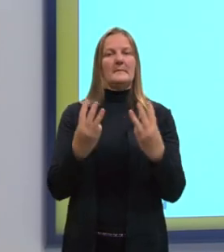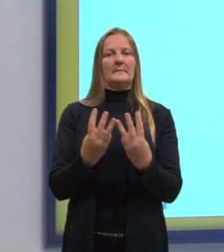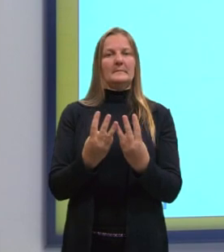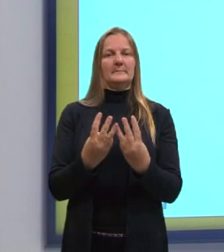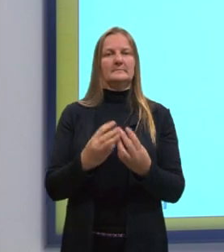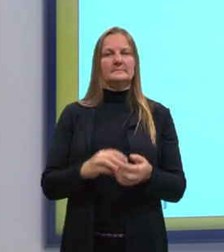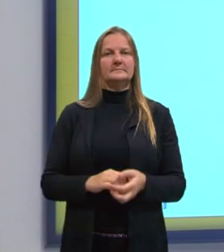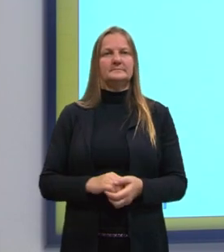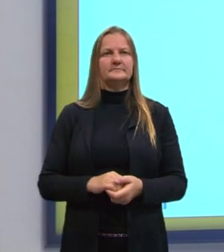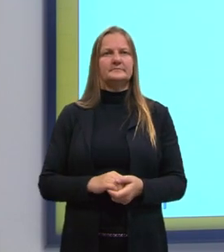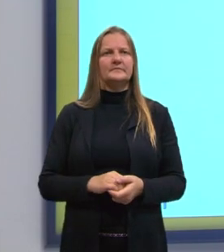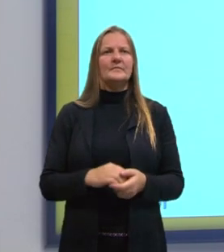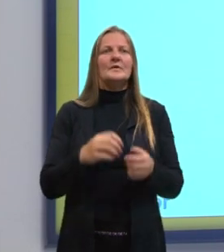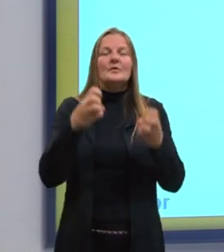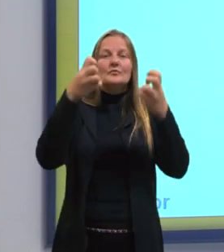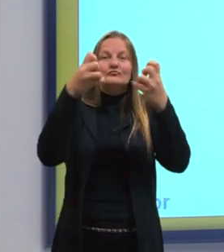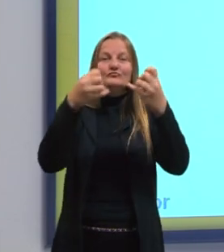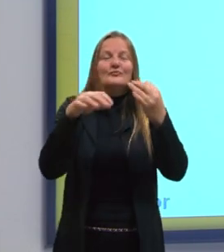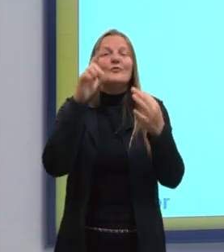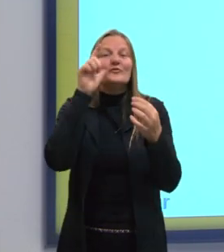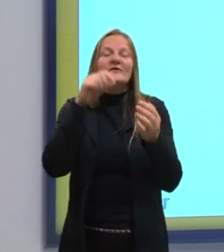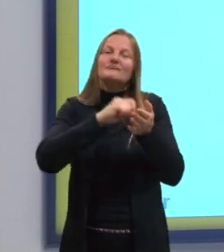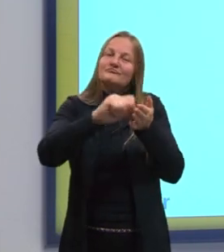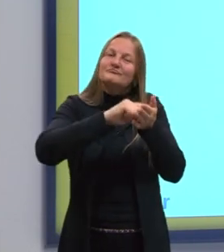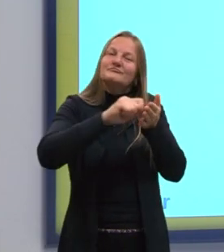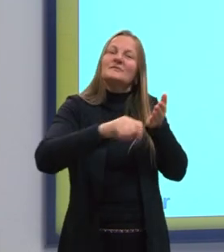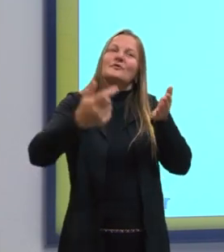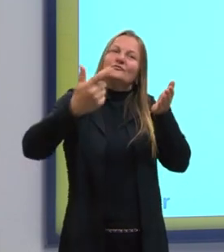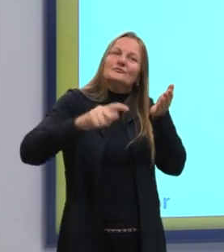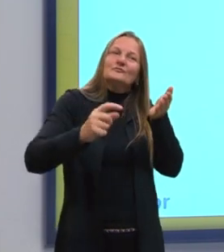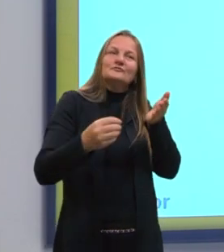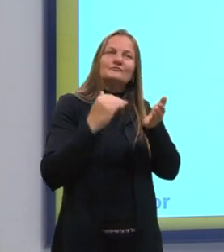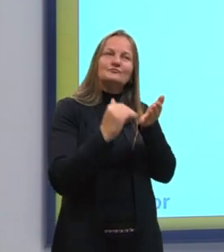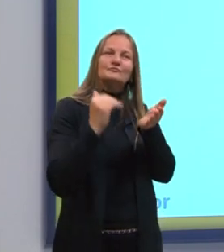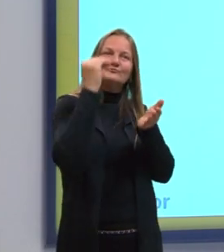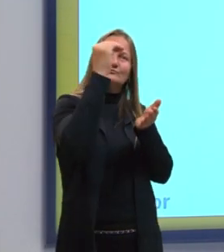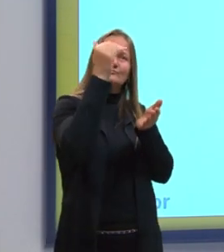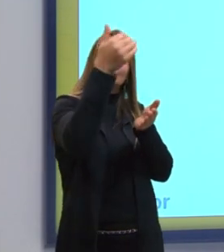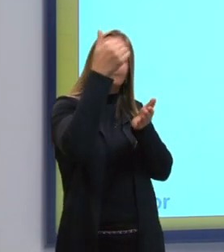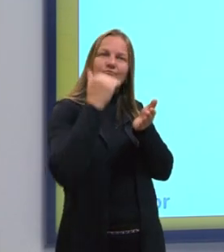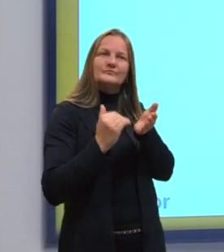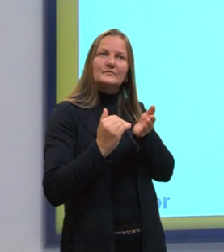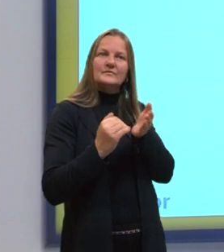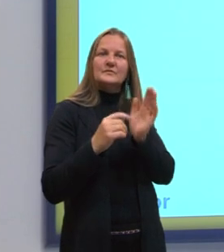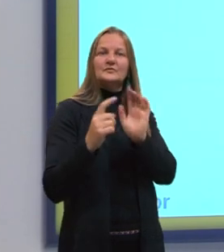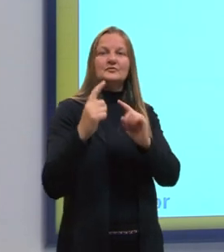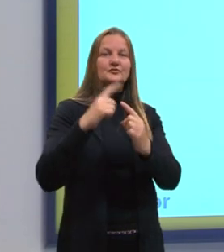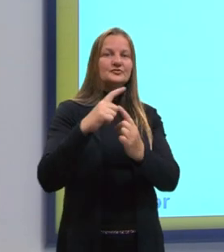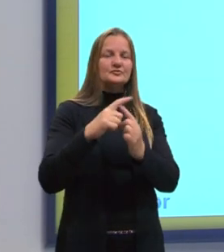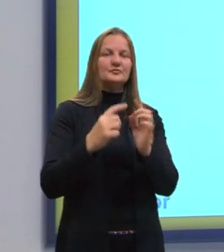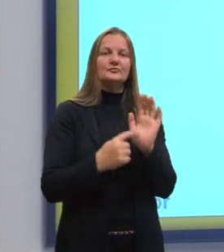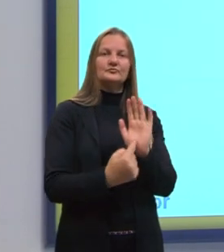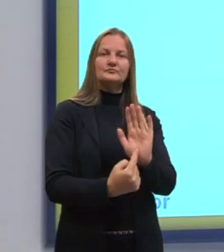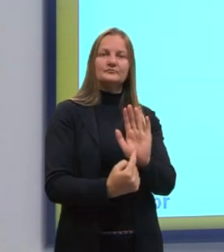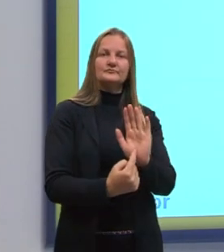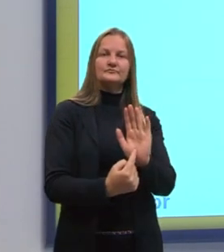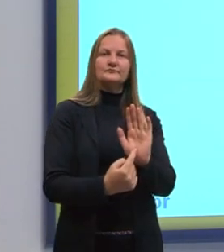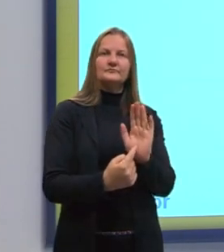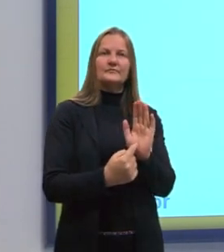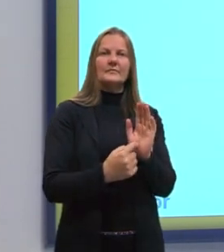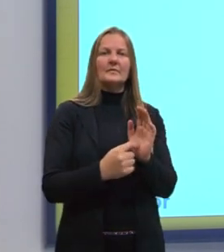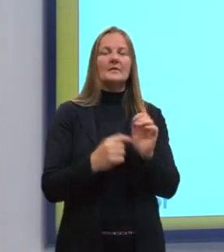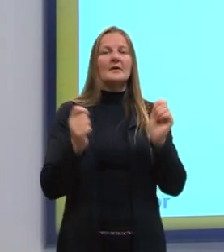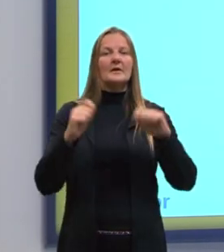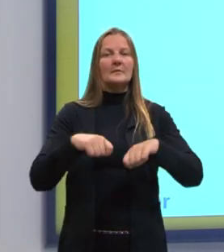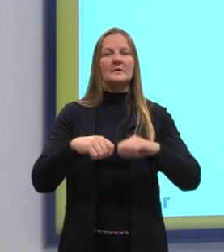Aqui, tá? E aí a gente consegue reescrever, né, essa relação aqui em cima, dessa forma aqui embaixo também. Aí a capacidade térmica